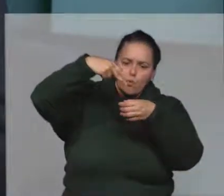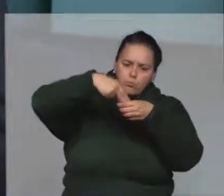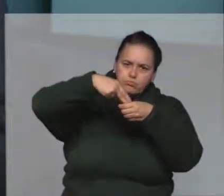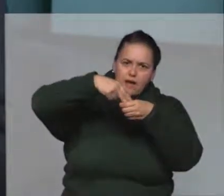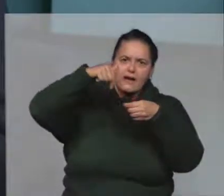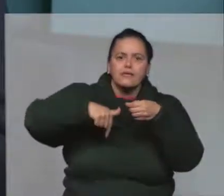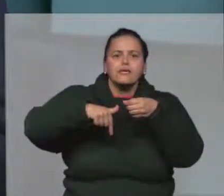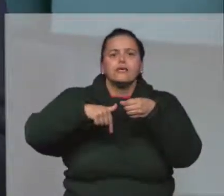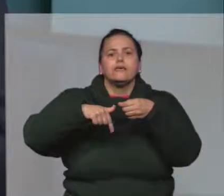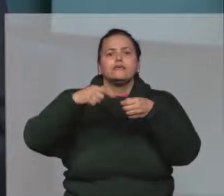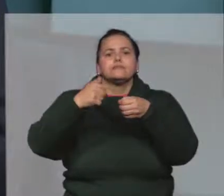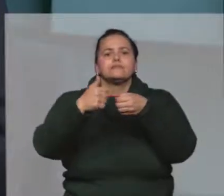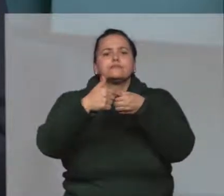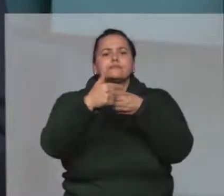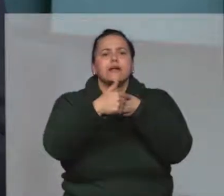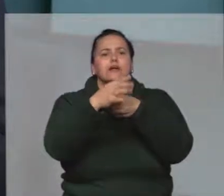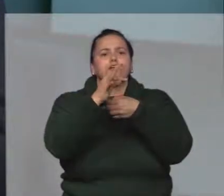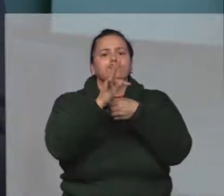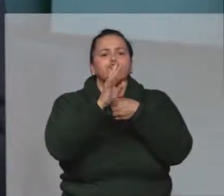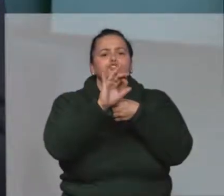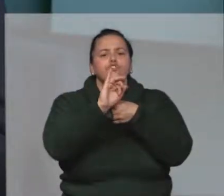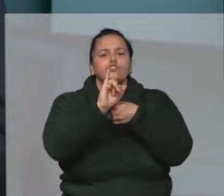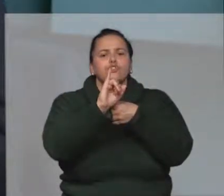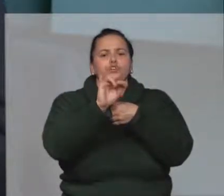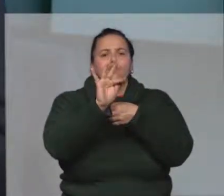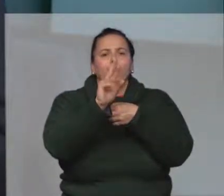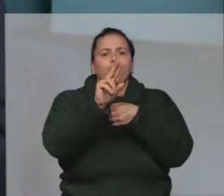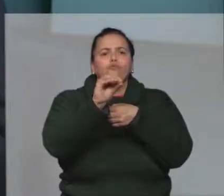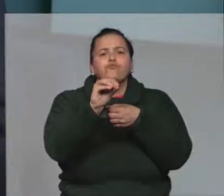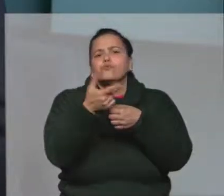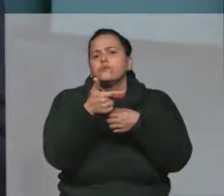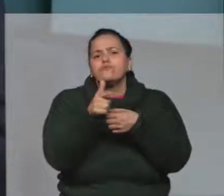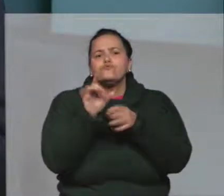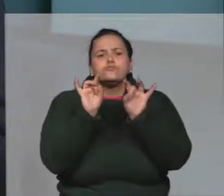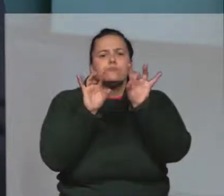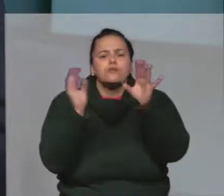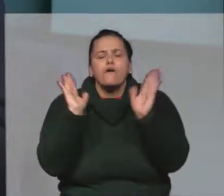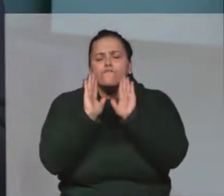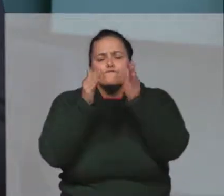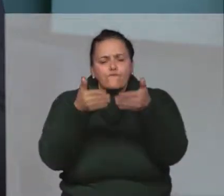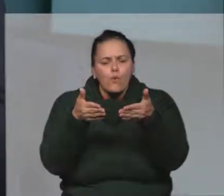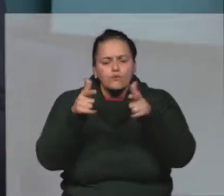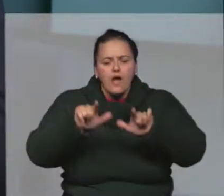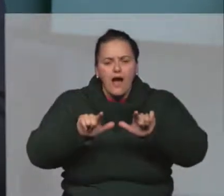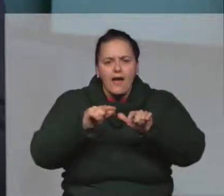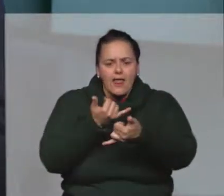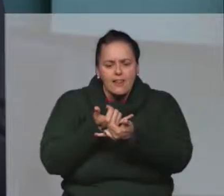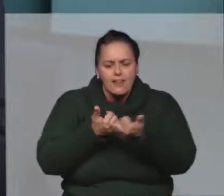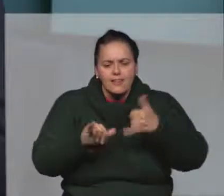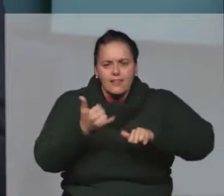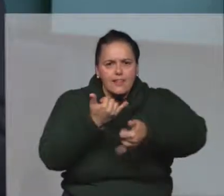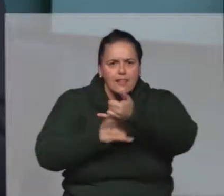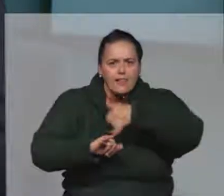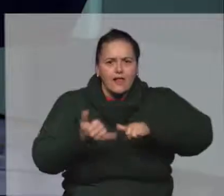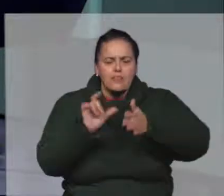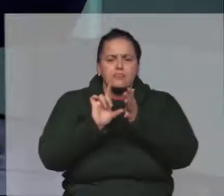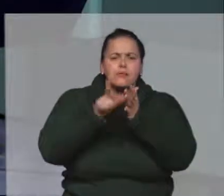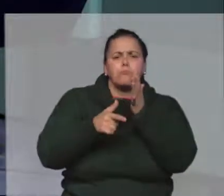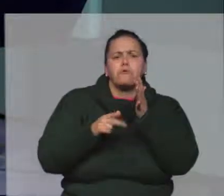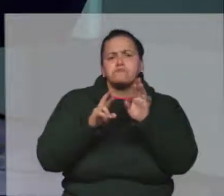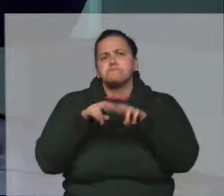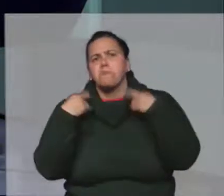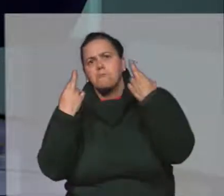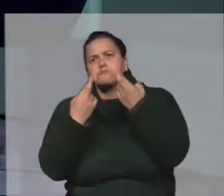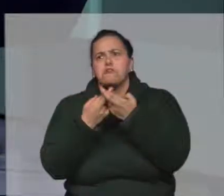e eles identificaram que existia essa carência no mercado, não existia nenhuma especialização focada para a área química e petroquímica. Então,